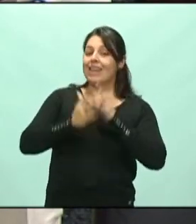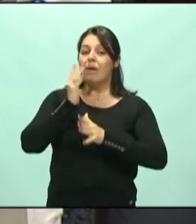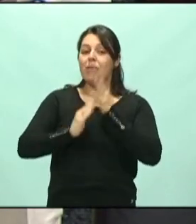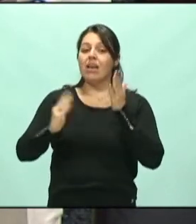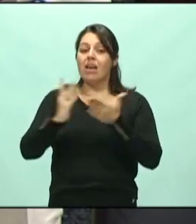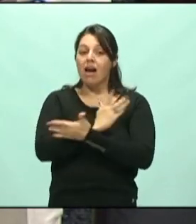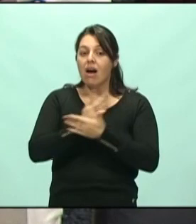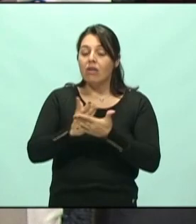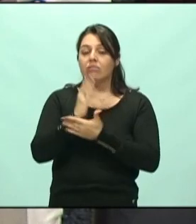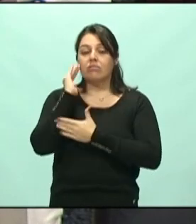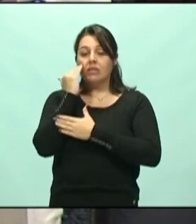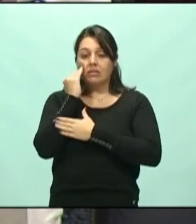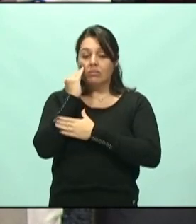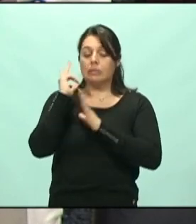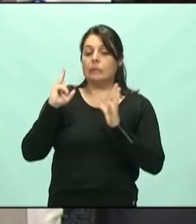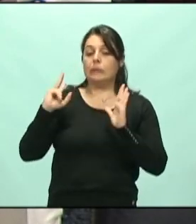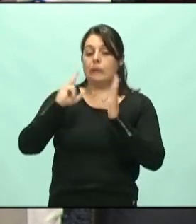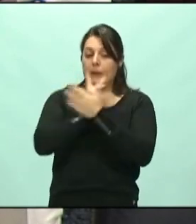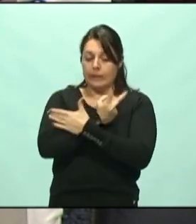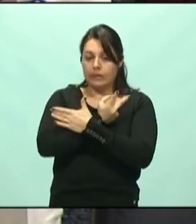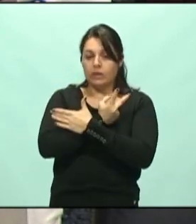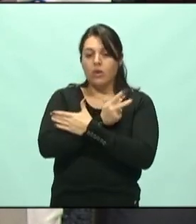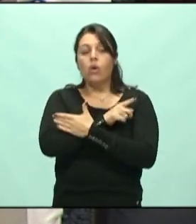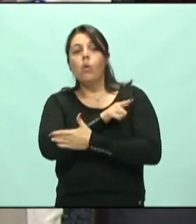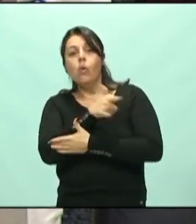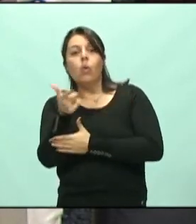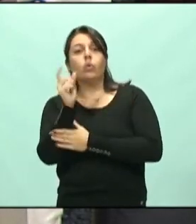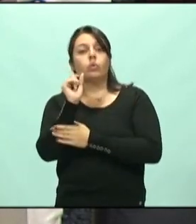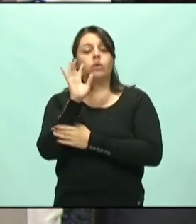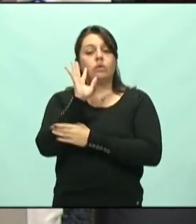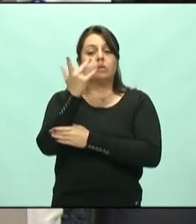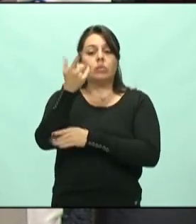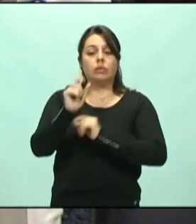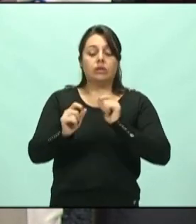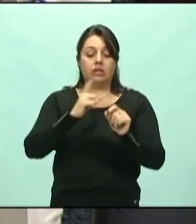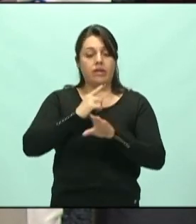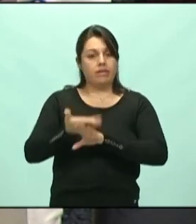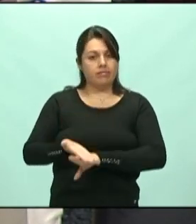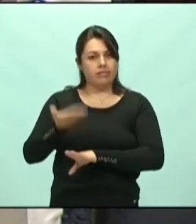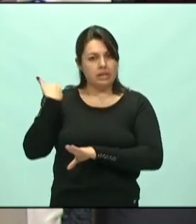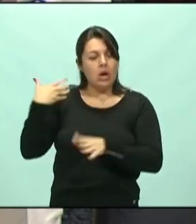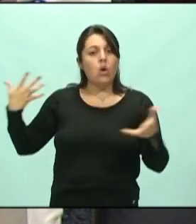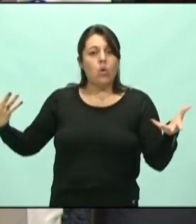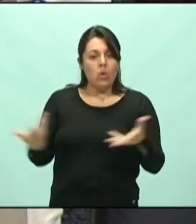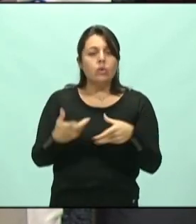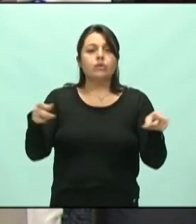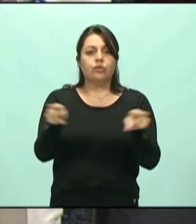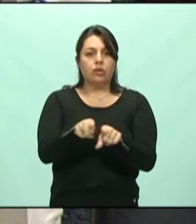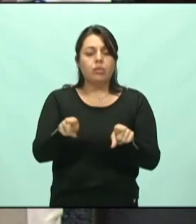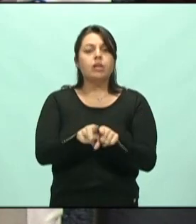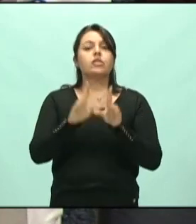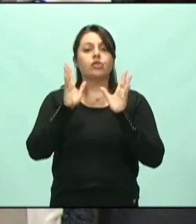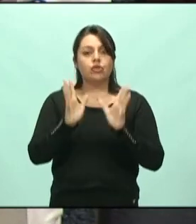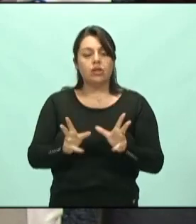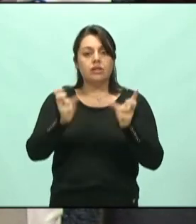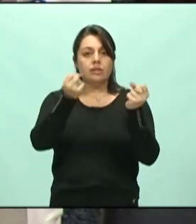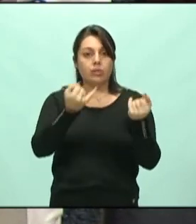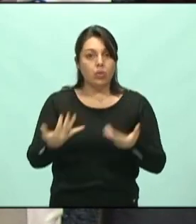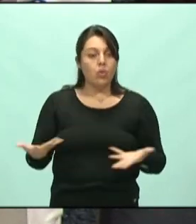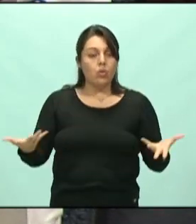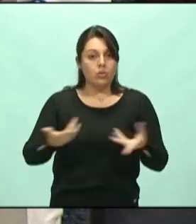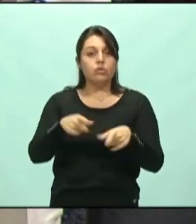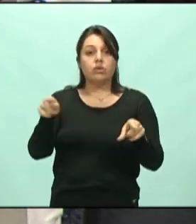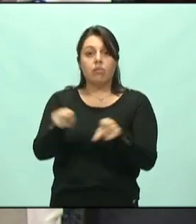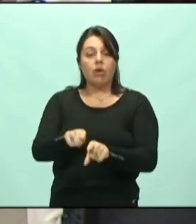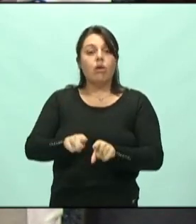alguns entendimentos equivocados. Uma outra situação que nós tivemos agora, hoje também, que já saiu hoje também, foi